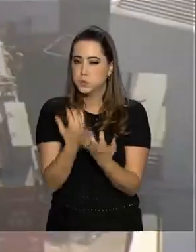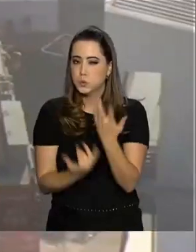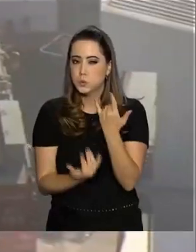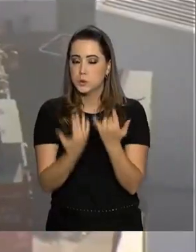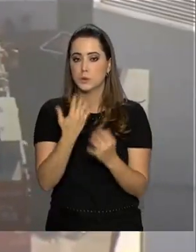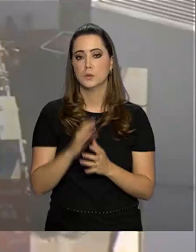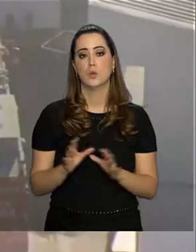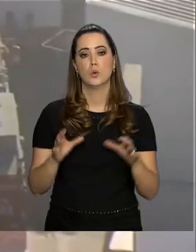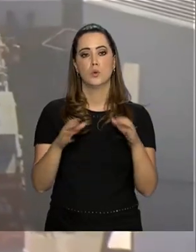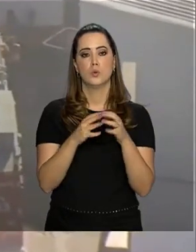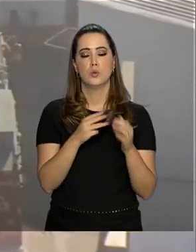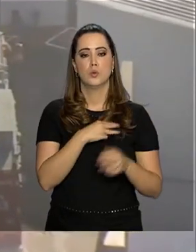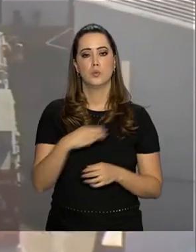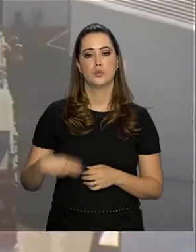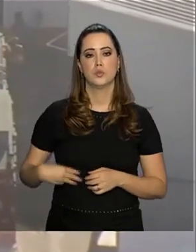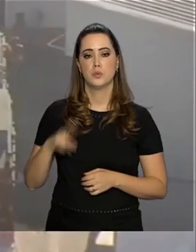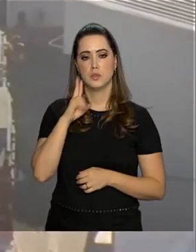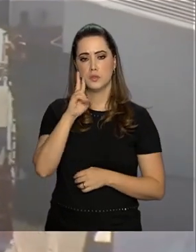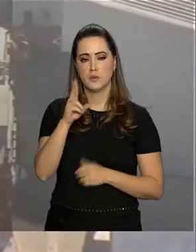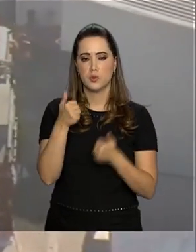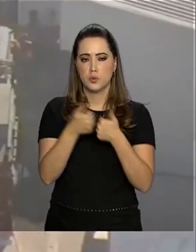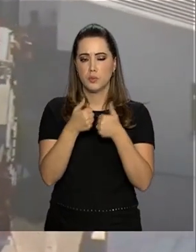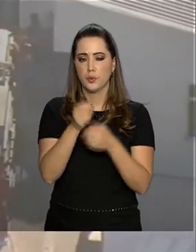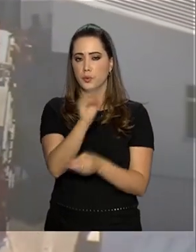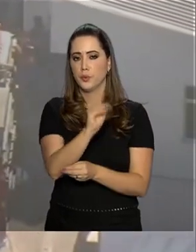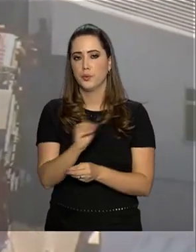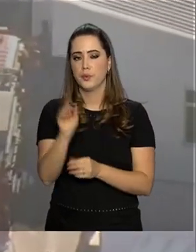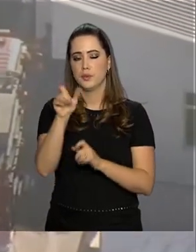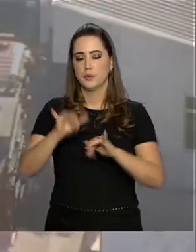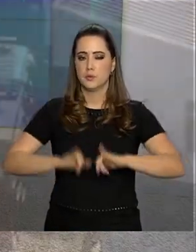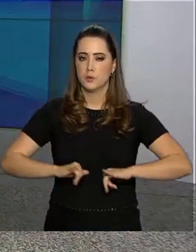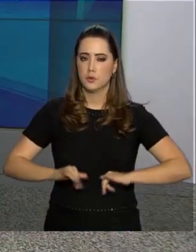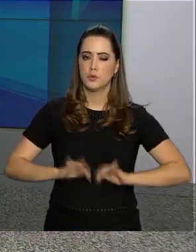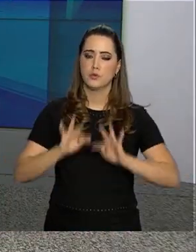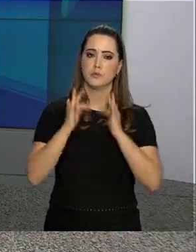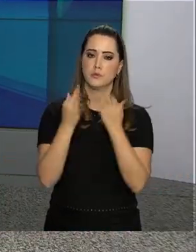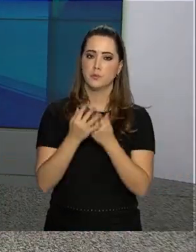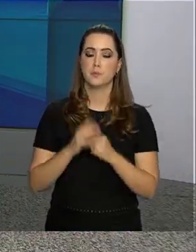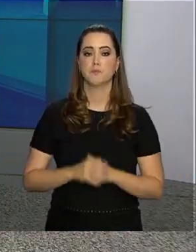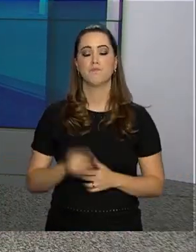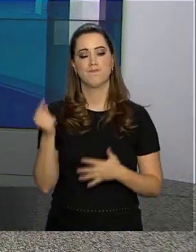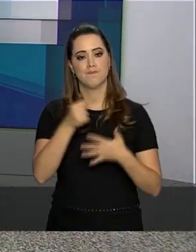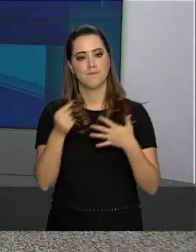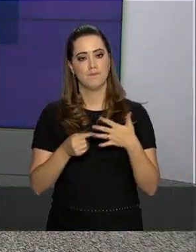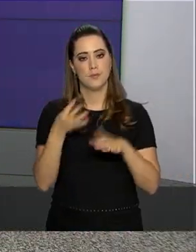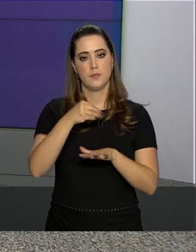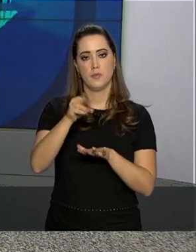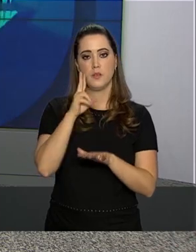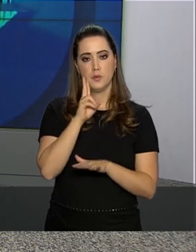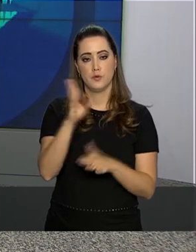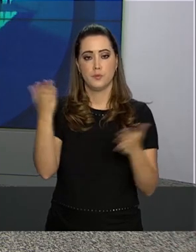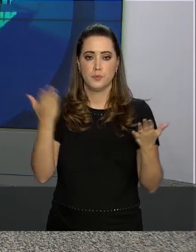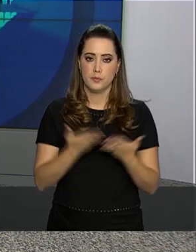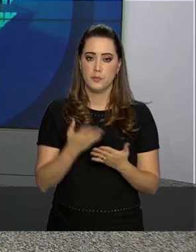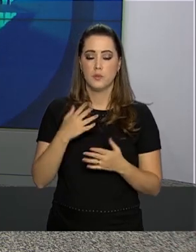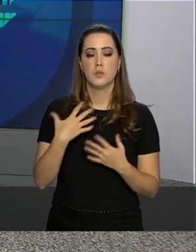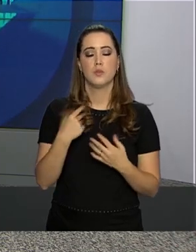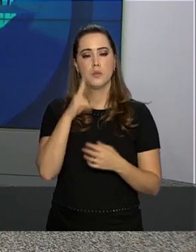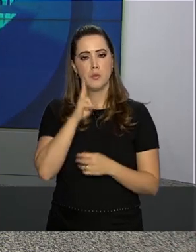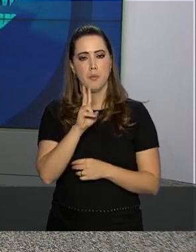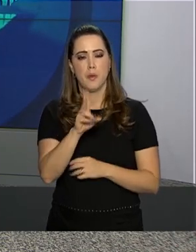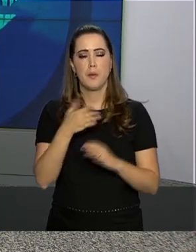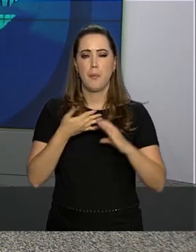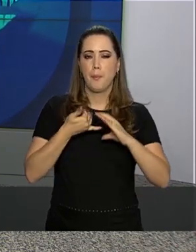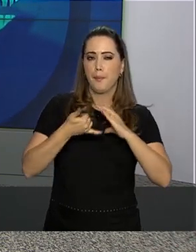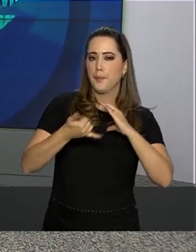Comitiva de ministros acompanha atendimento às vítimas e às famílias. Essas e outras notícias você acompanha agora e